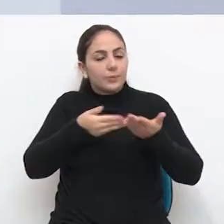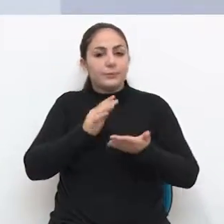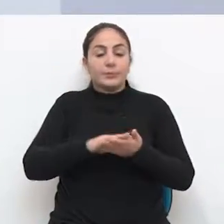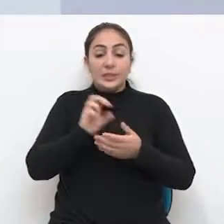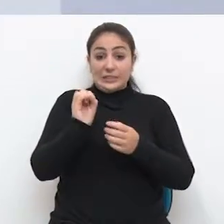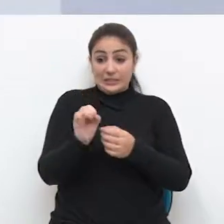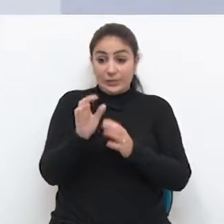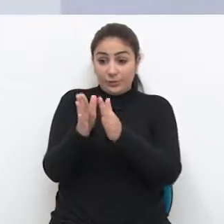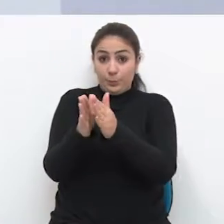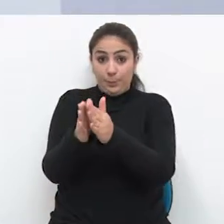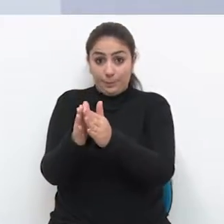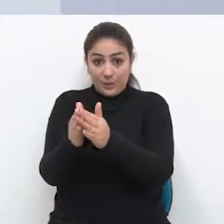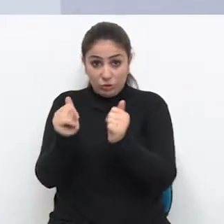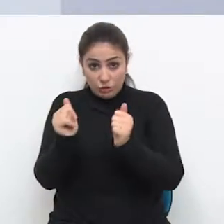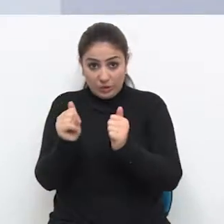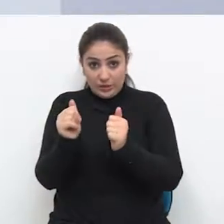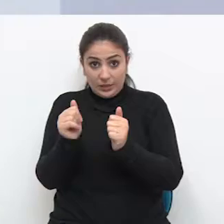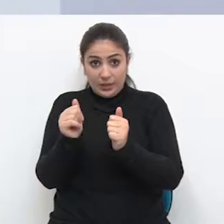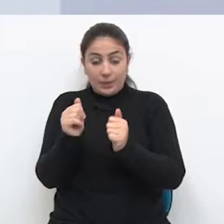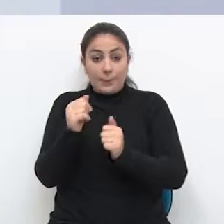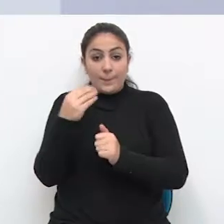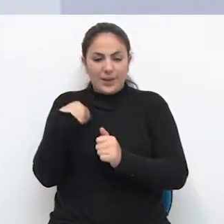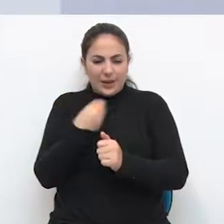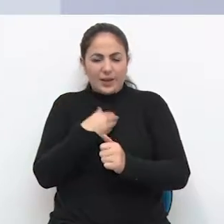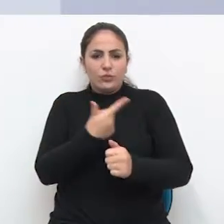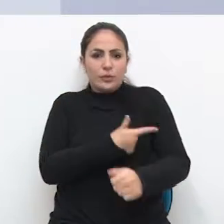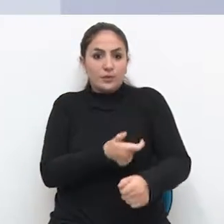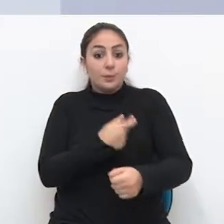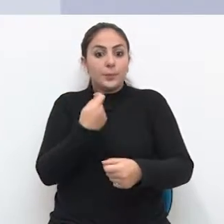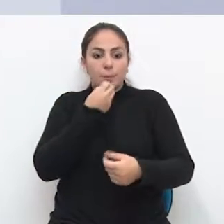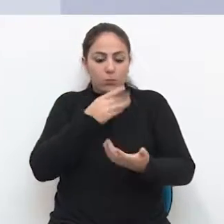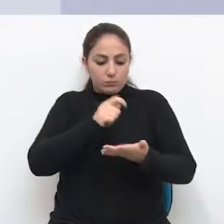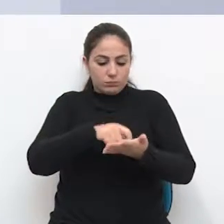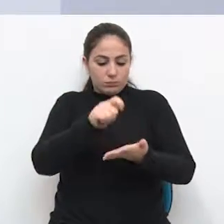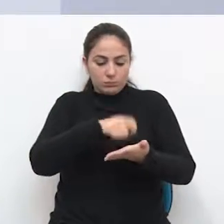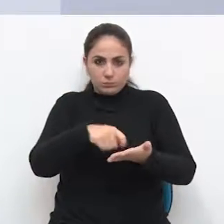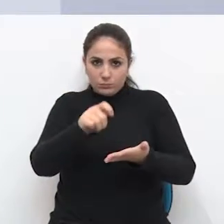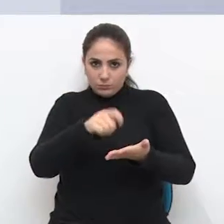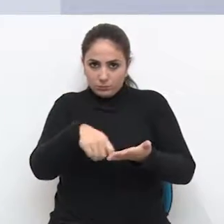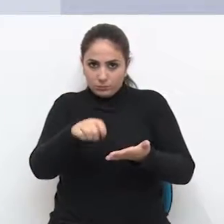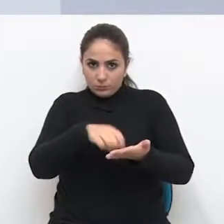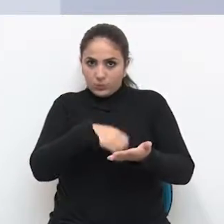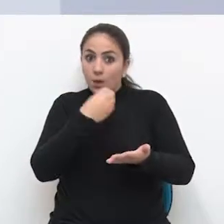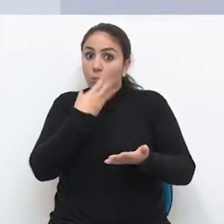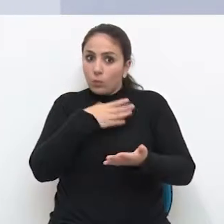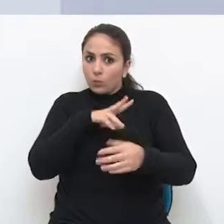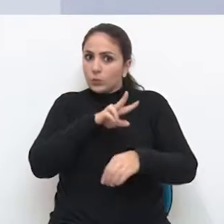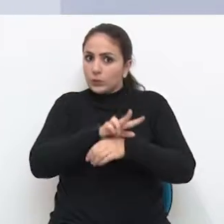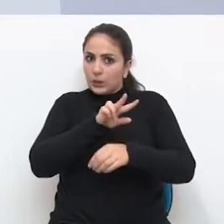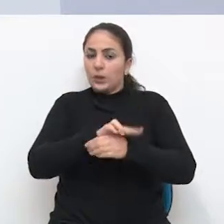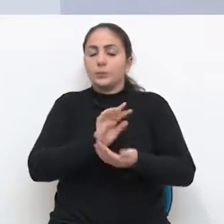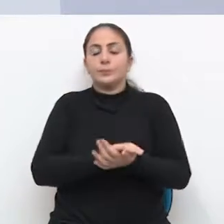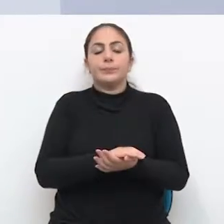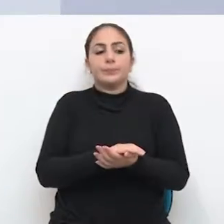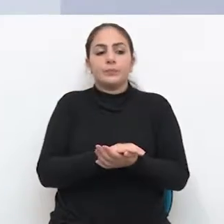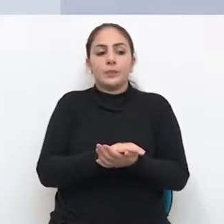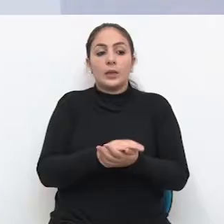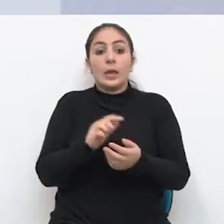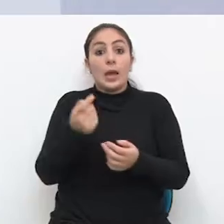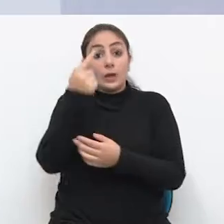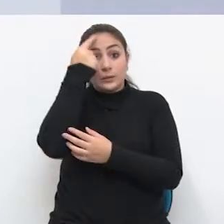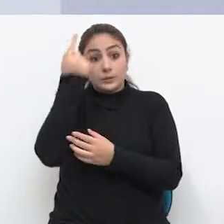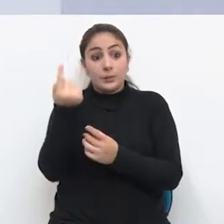através do médico de um exame, você tem que ter uma boa caligrafia, tem que ter o cuidado, mas a ideia